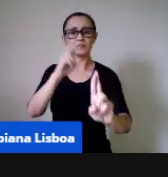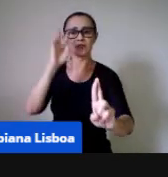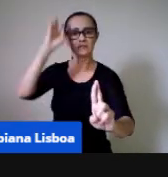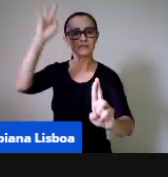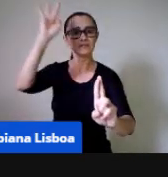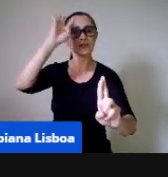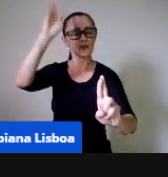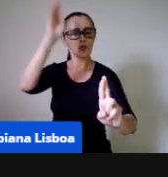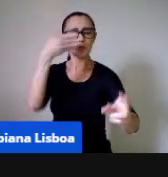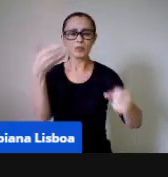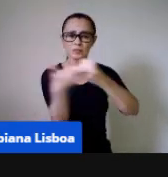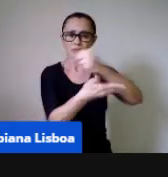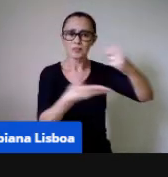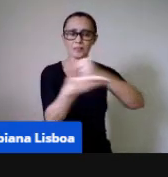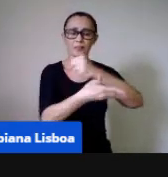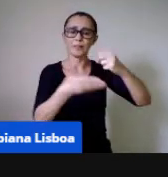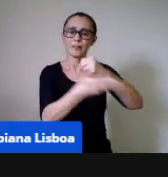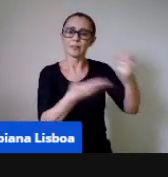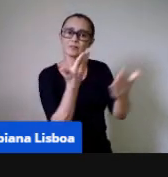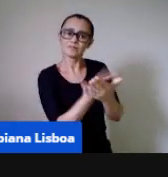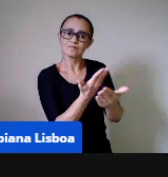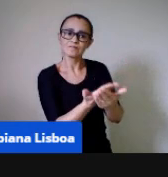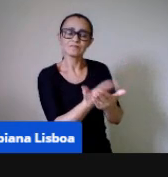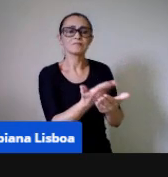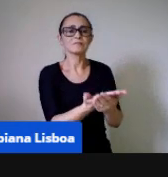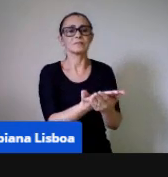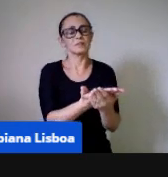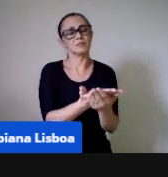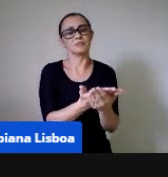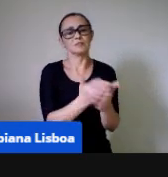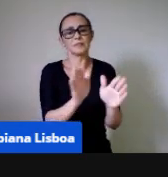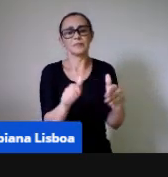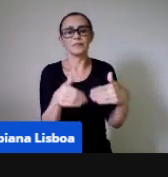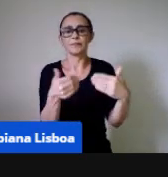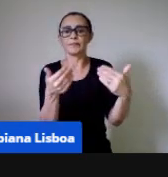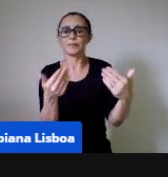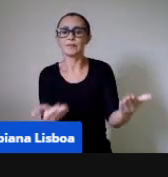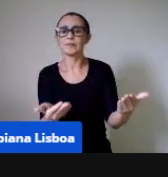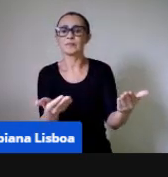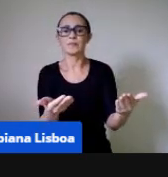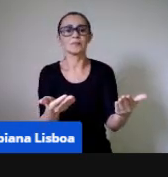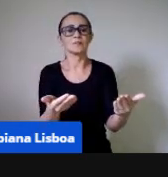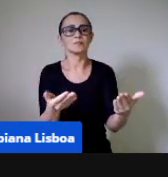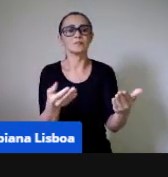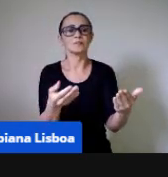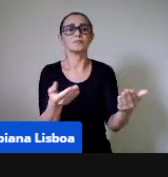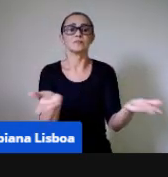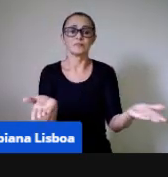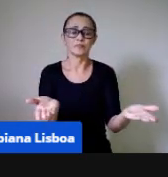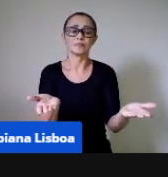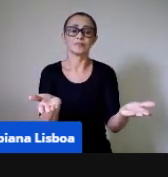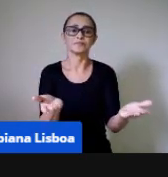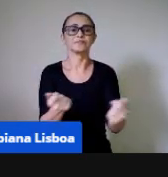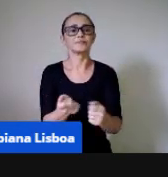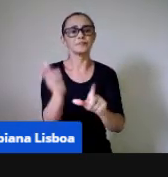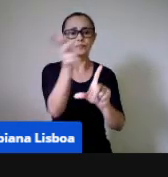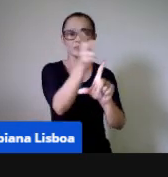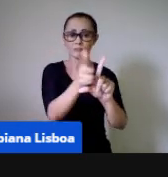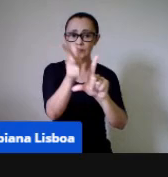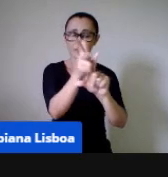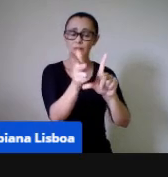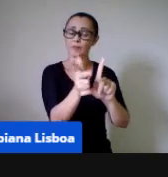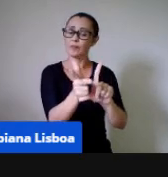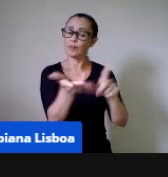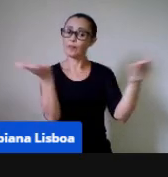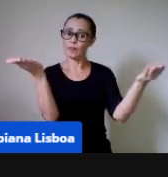embasou o nosso estudo e, então, a nossa live de hoje. Pode passar, por favor, um